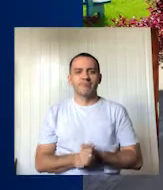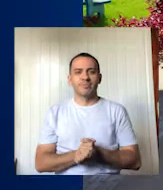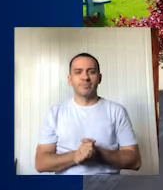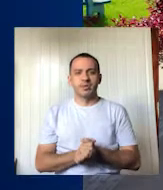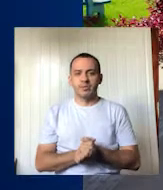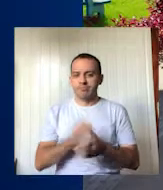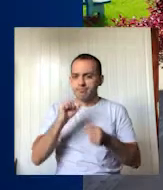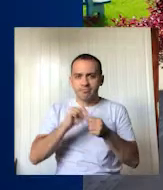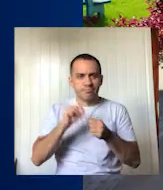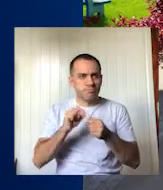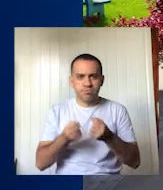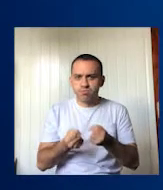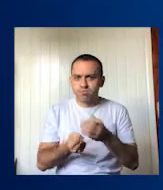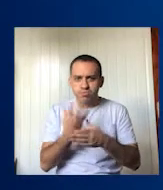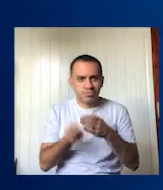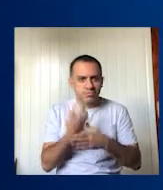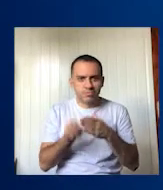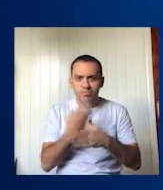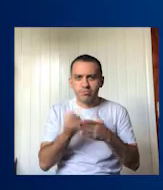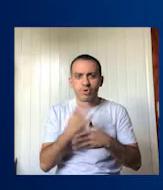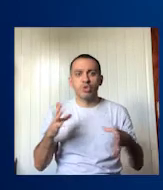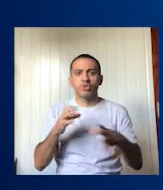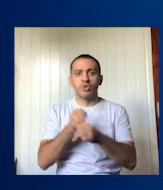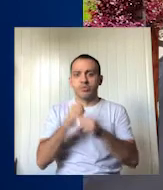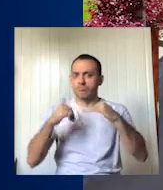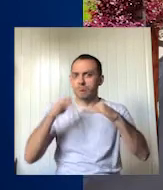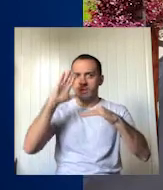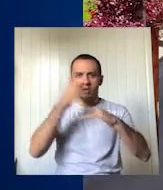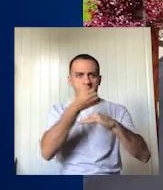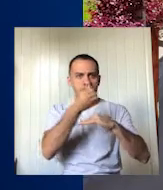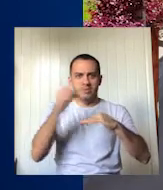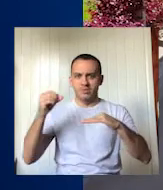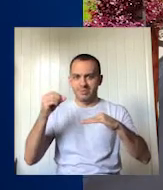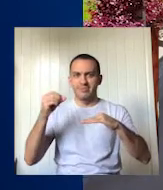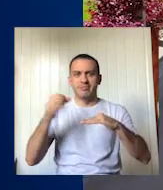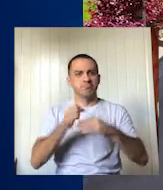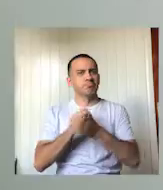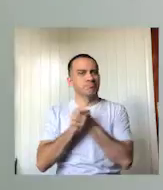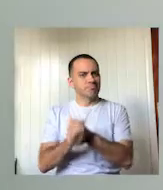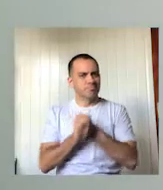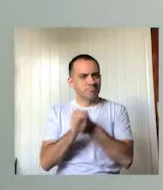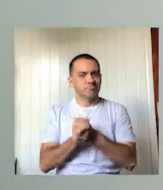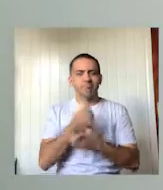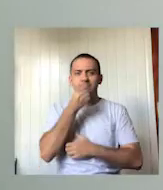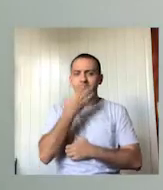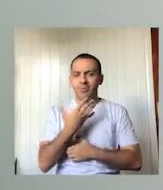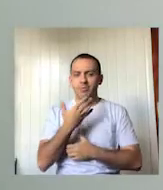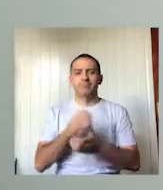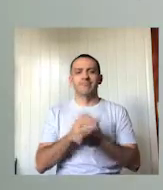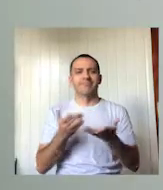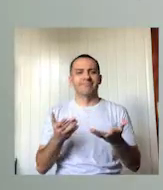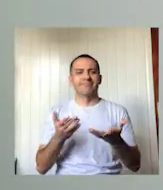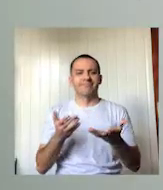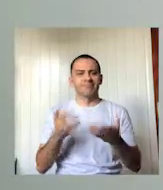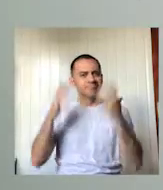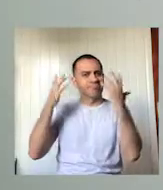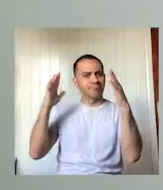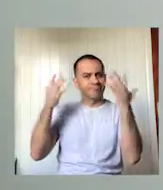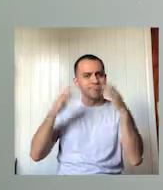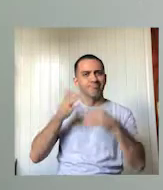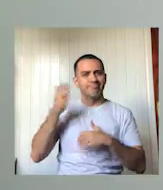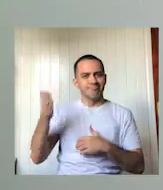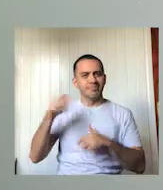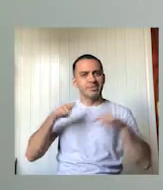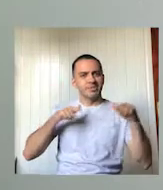já ultrapassou 600 unidades. Parabéns por essa importante iniciativa. Nós ficamos por aqui. Acompanhe